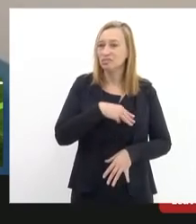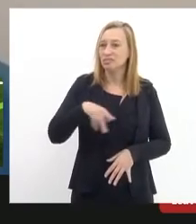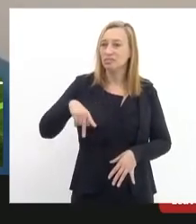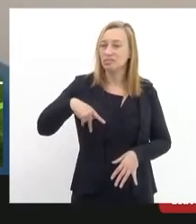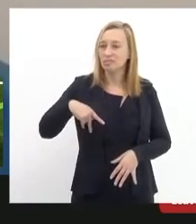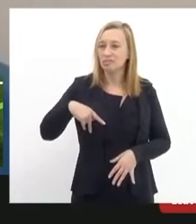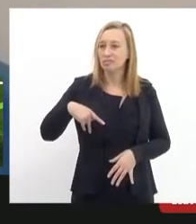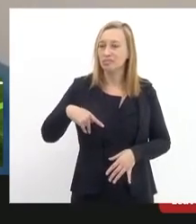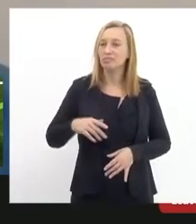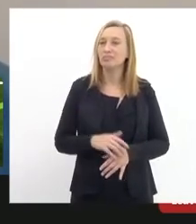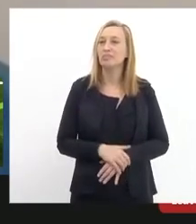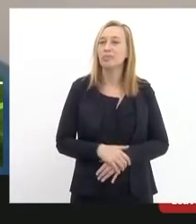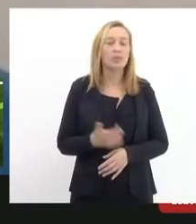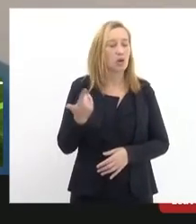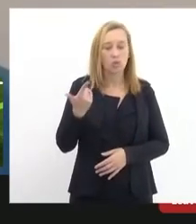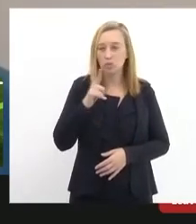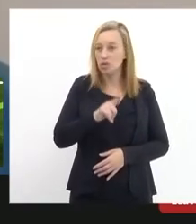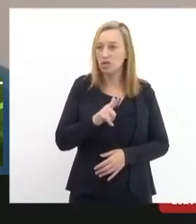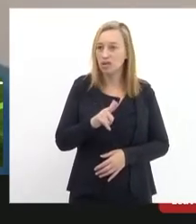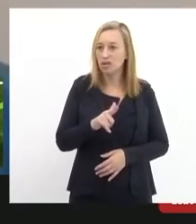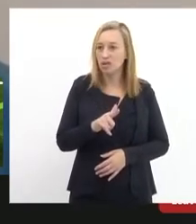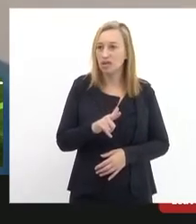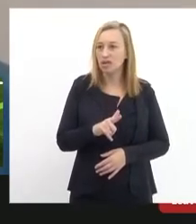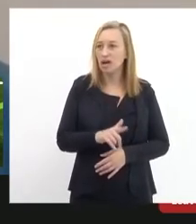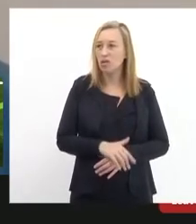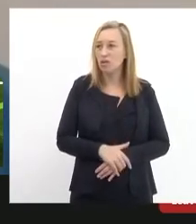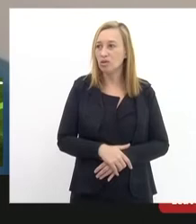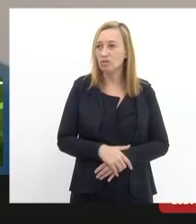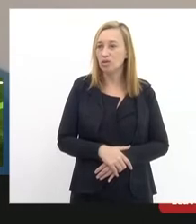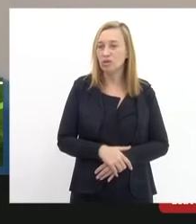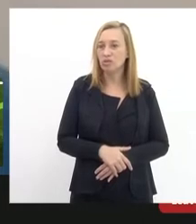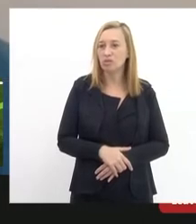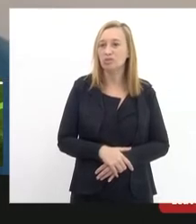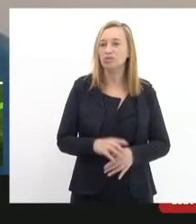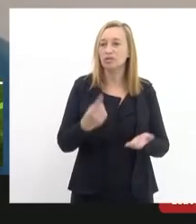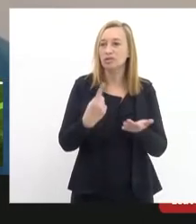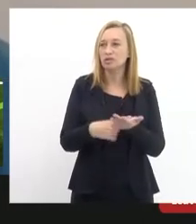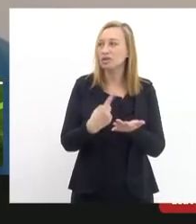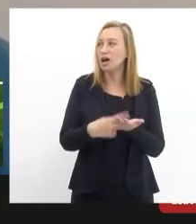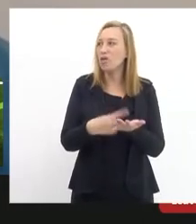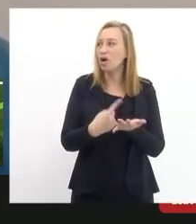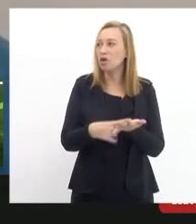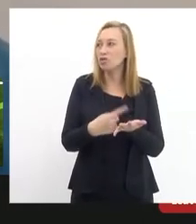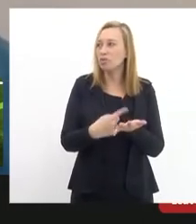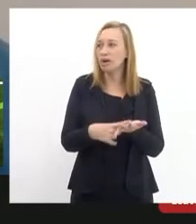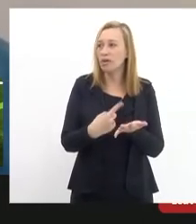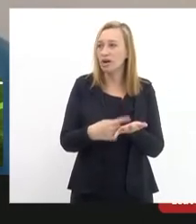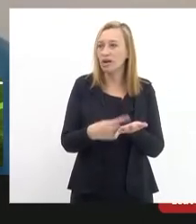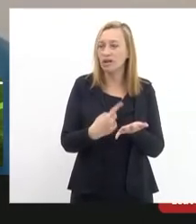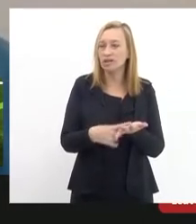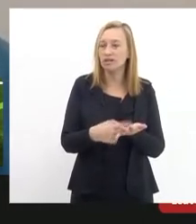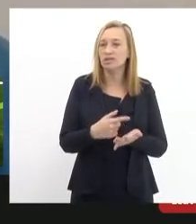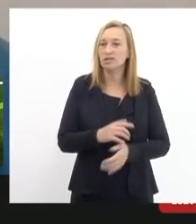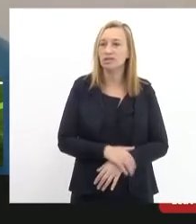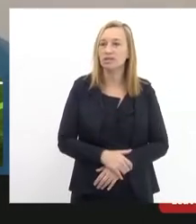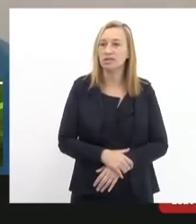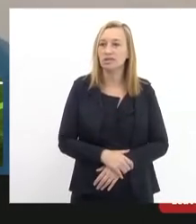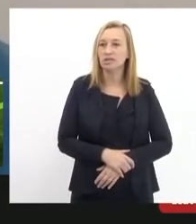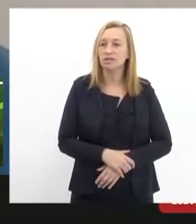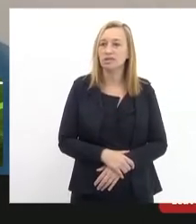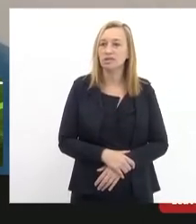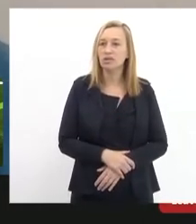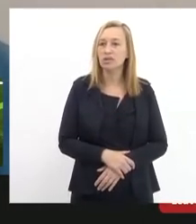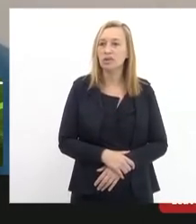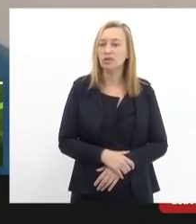nós não estamos conseguindo chegar a um acordo em relação ao que essa perícia poderia trazer